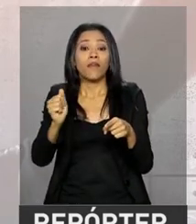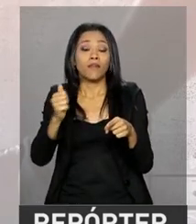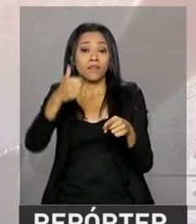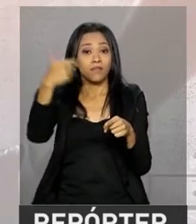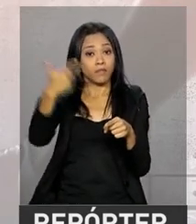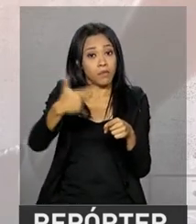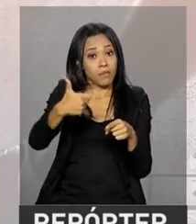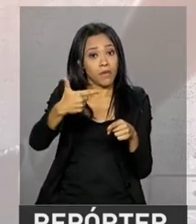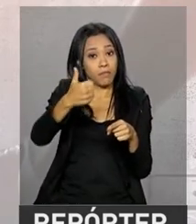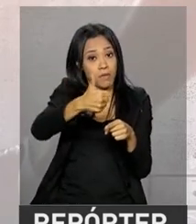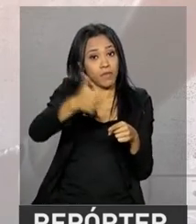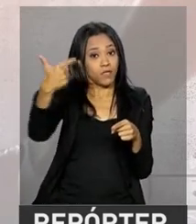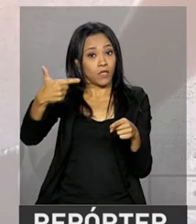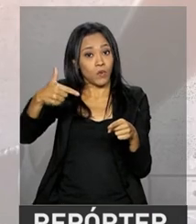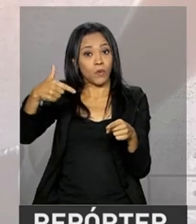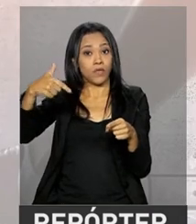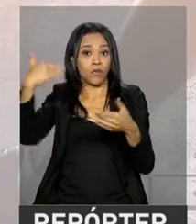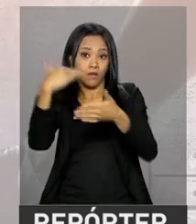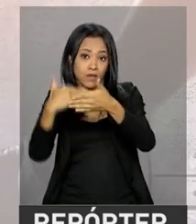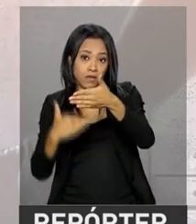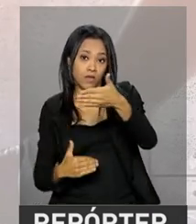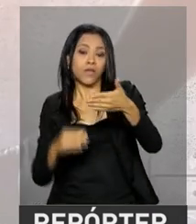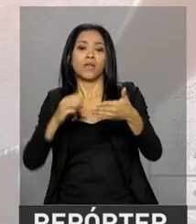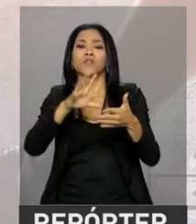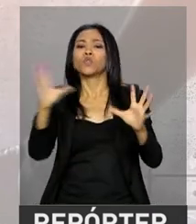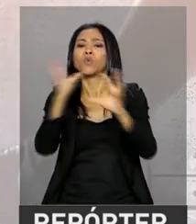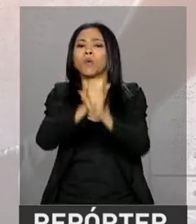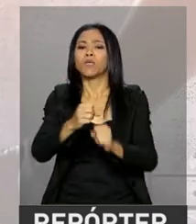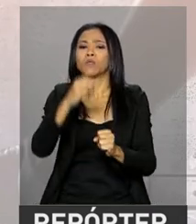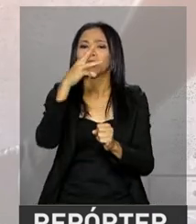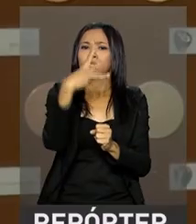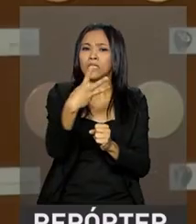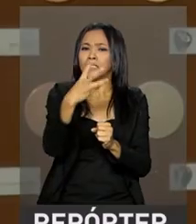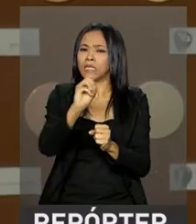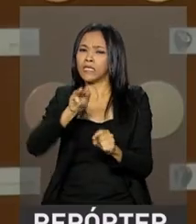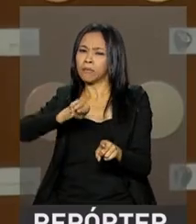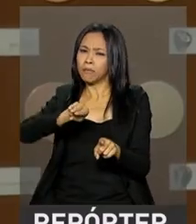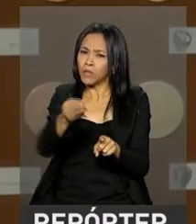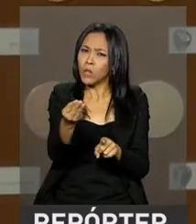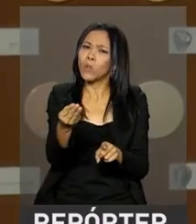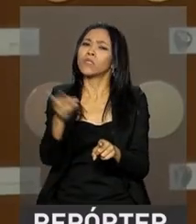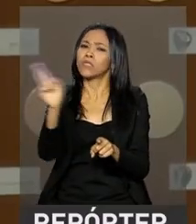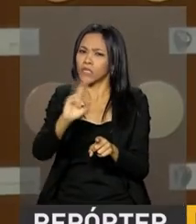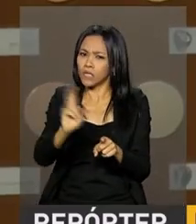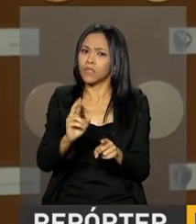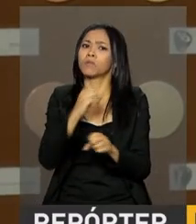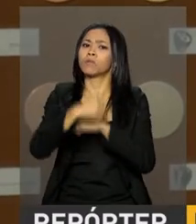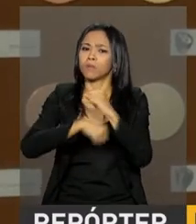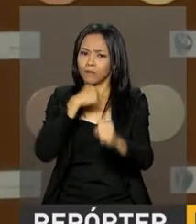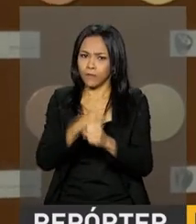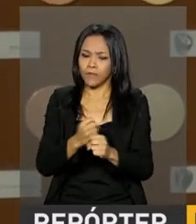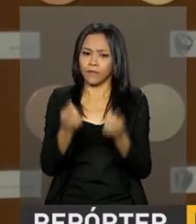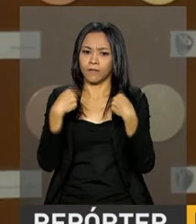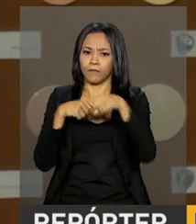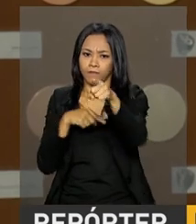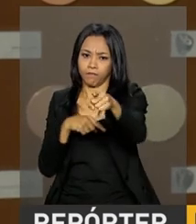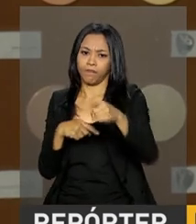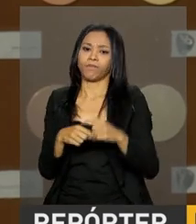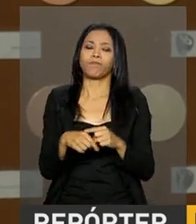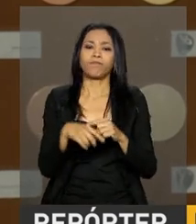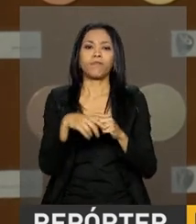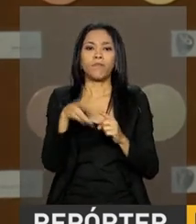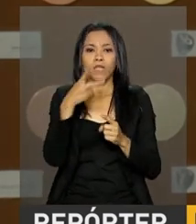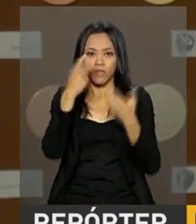e segunda lista somou mais de 30 milhões de reais por ano. Nós escolhemos alguns caminhos. A preservação